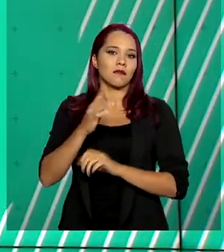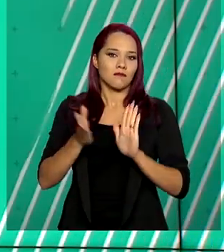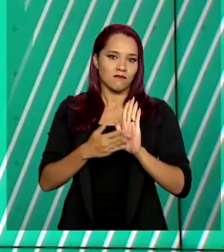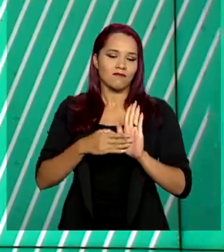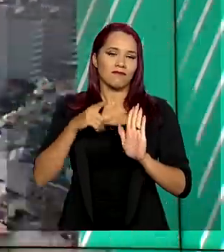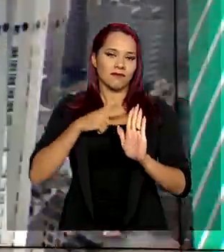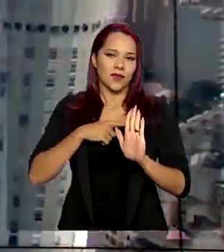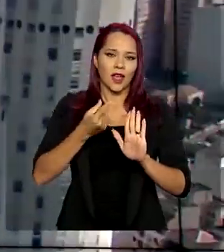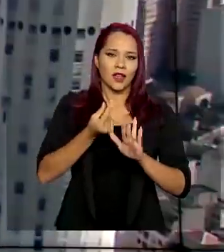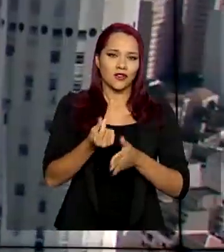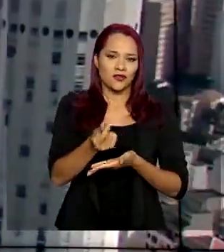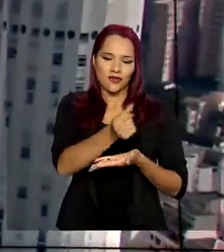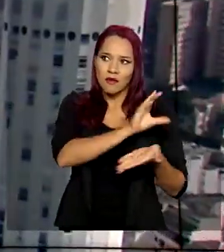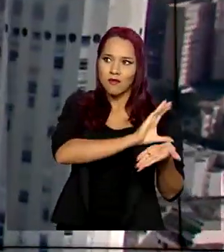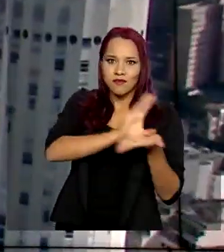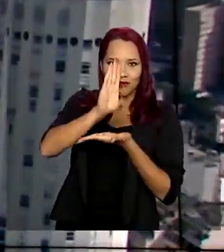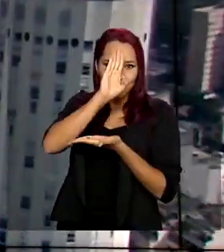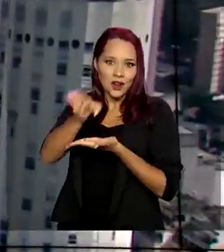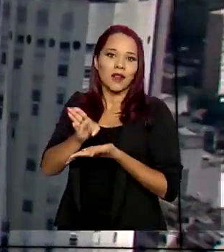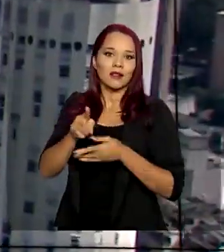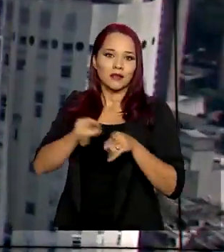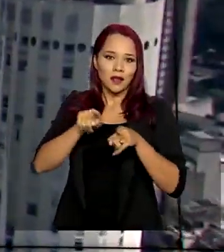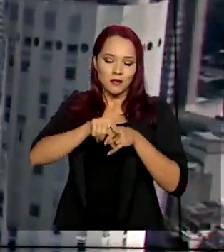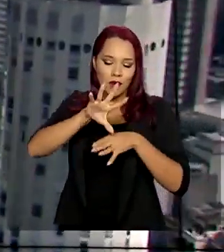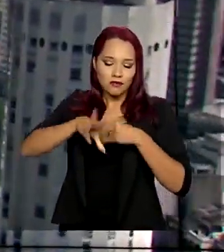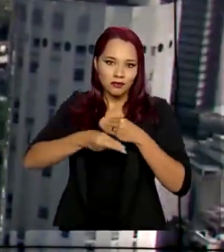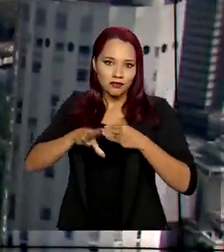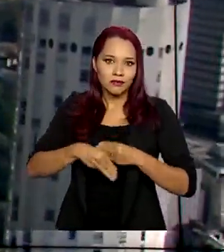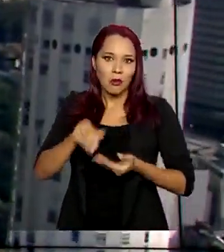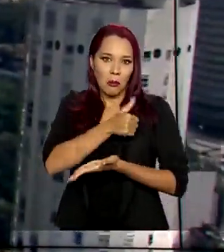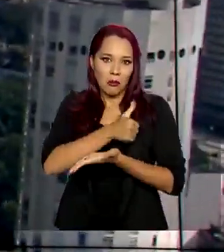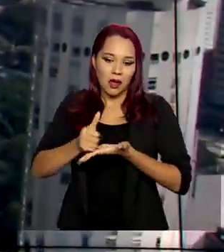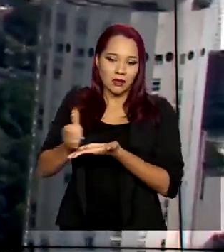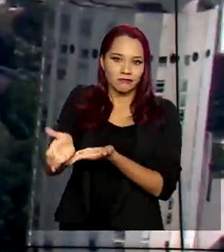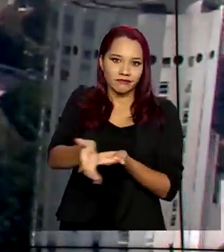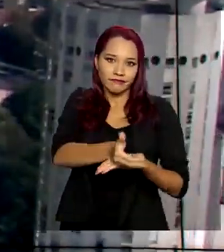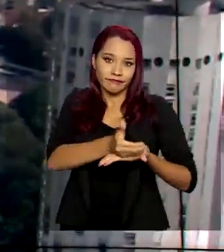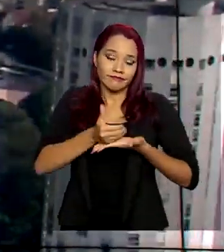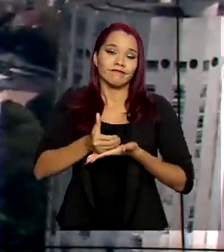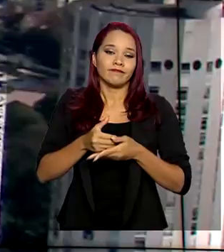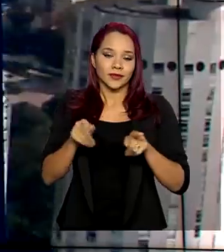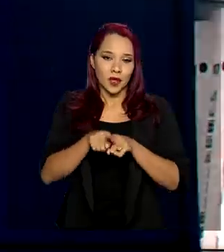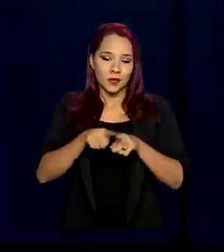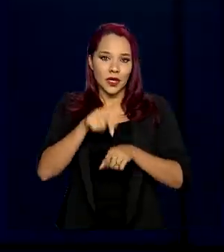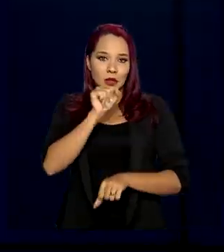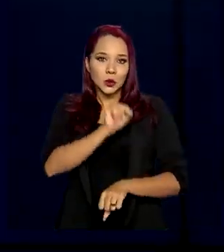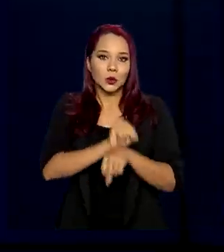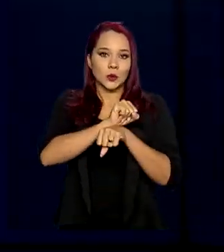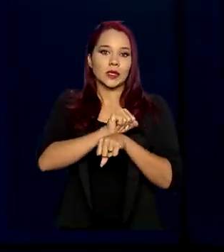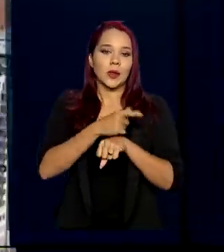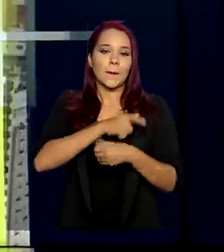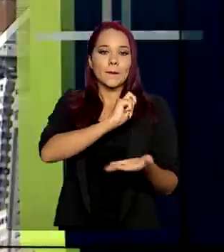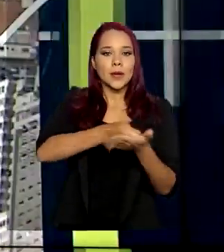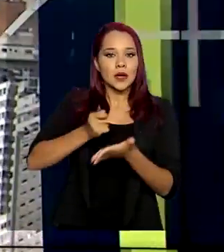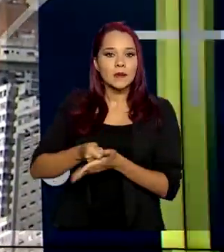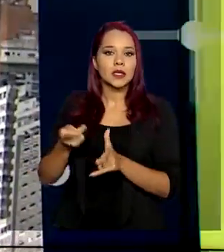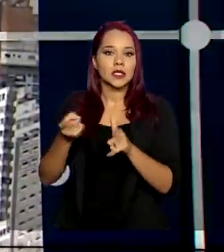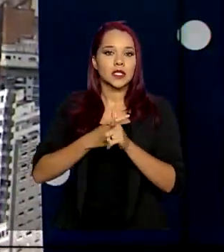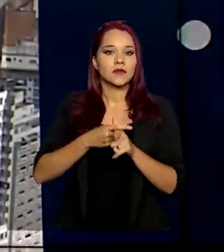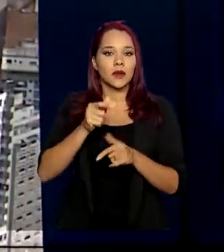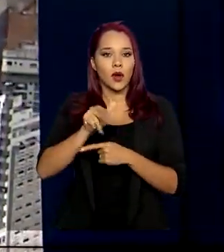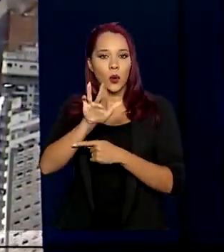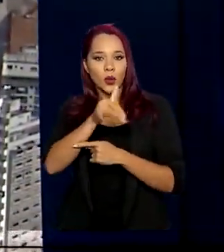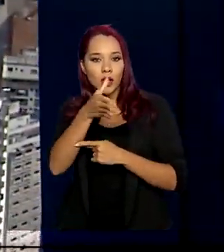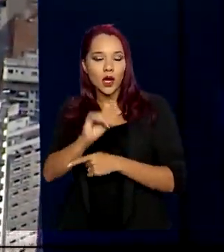como transferências diretas e recomposição de perdas de arrecadação, além de suspensão do pagamento de dívidas com a União